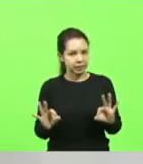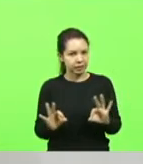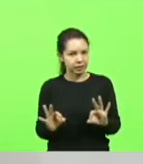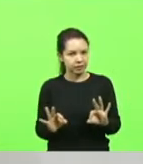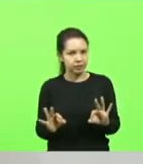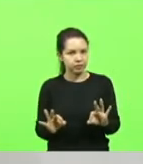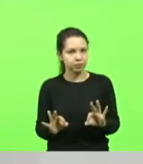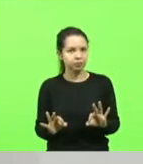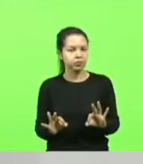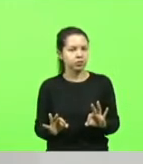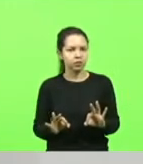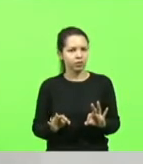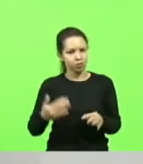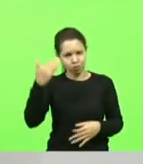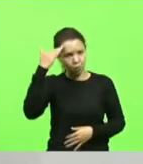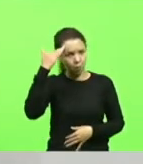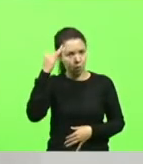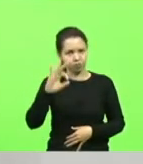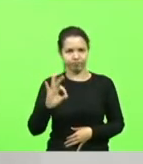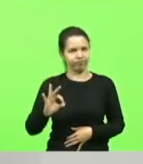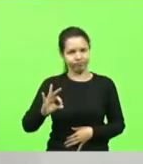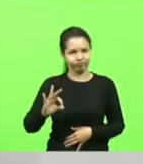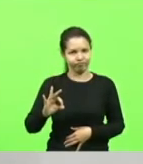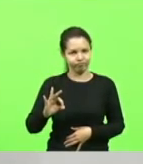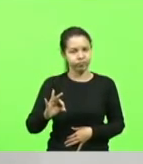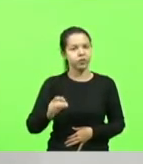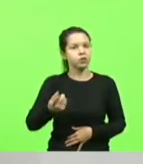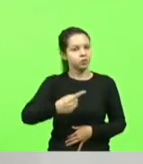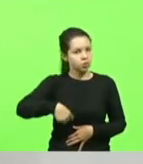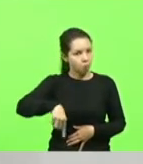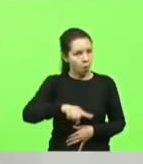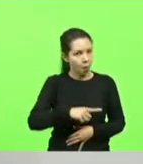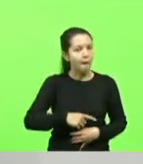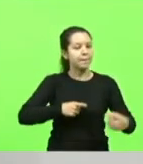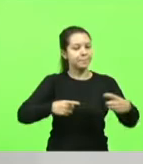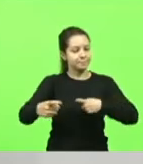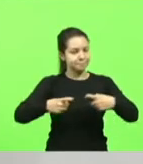Fora de lógica. Reformando, nós estamos em guerra.